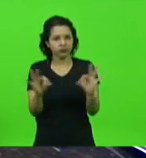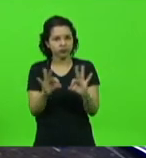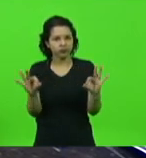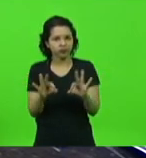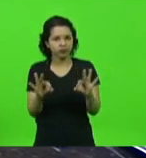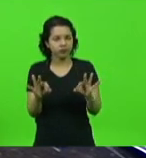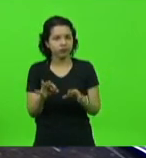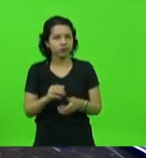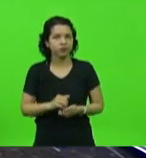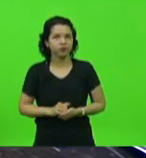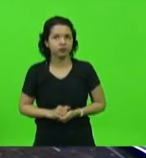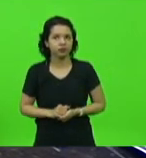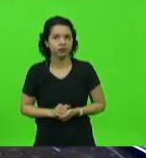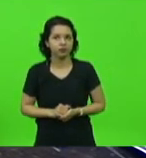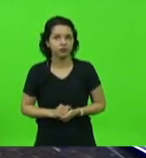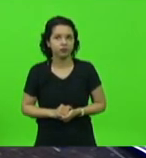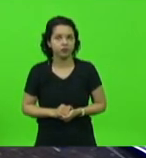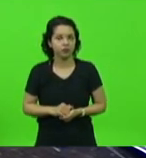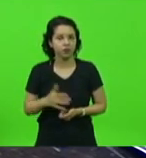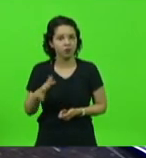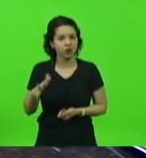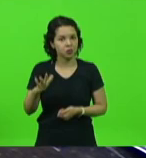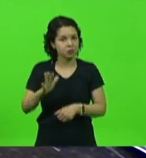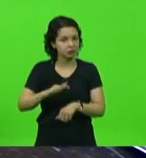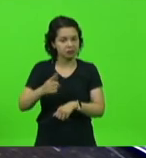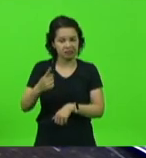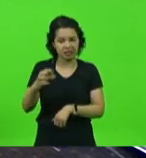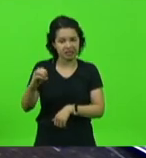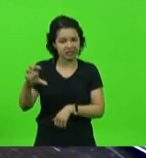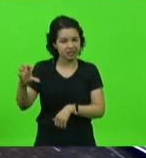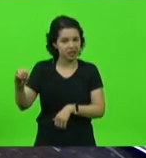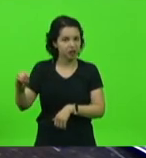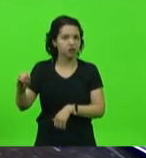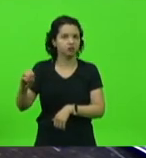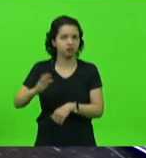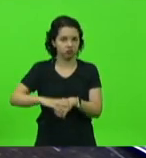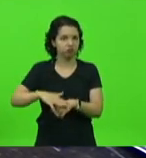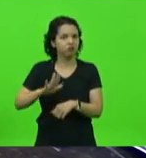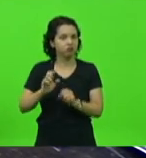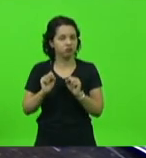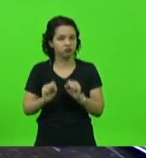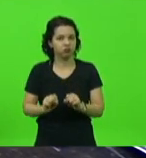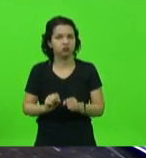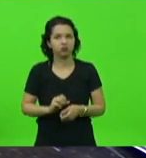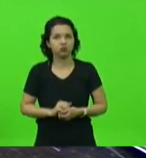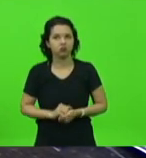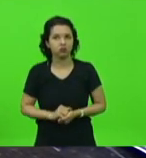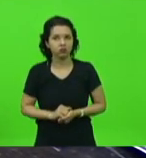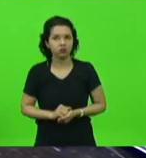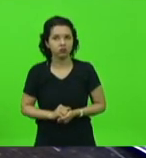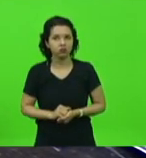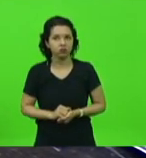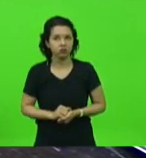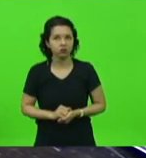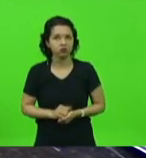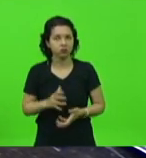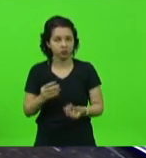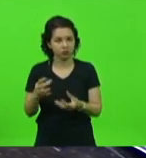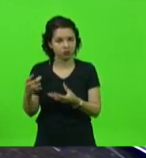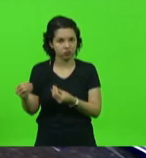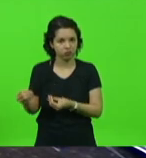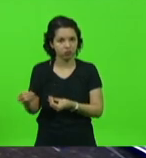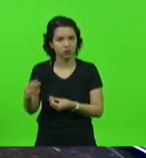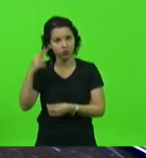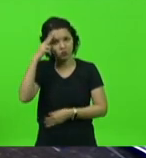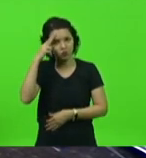-se em algo além de 100 atletas para o Olímpicos. Para muitos, para muitos acabou com o